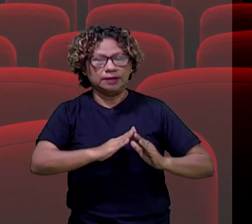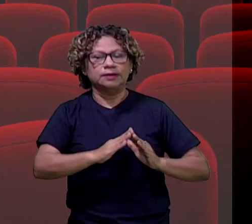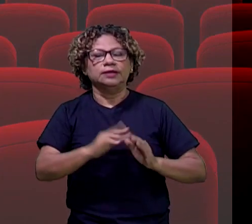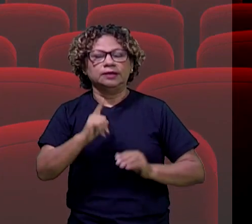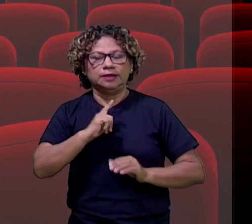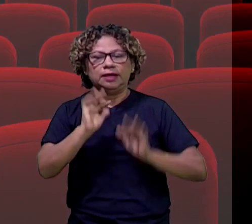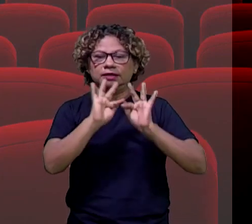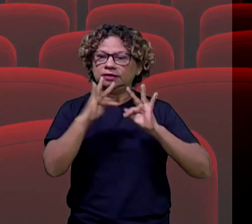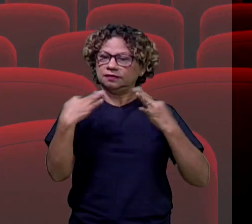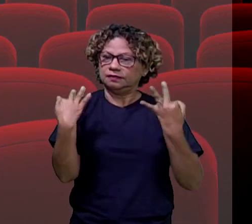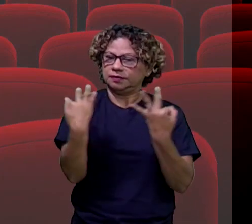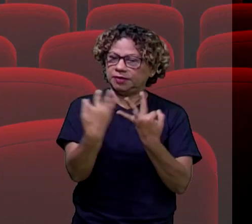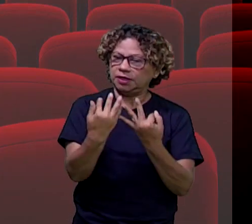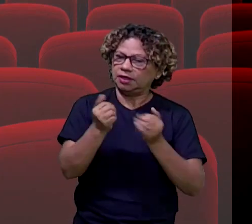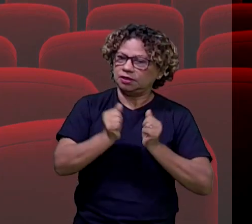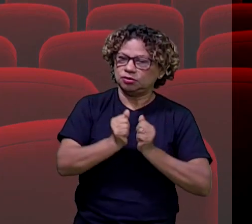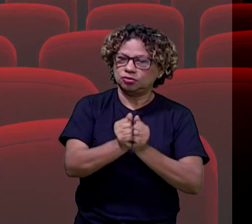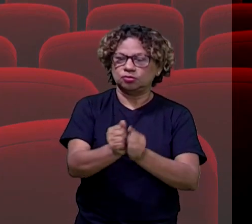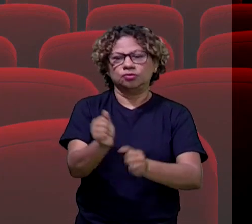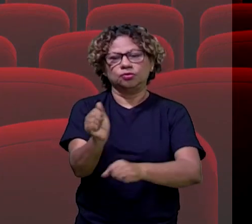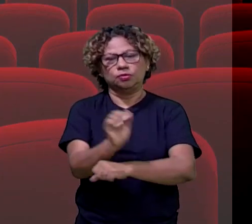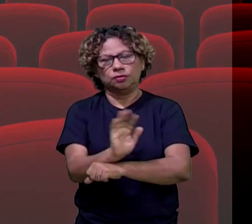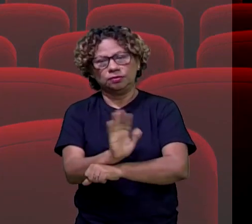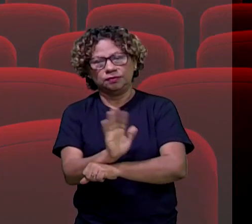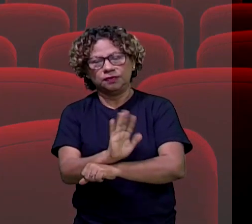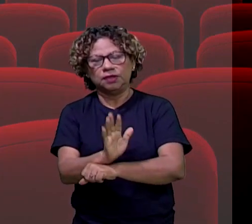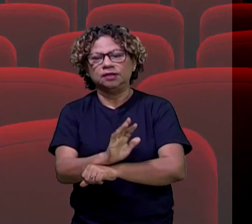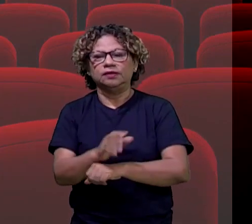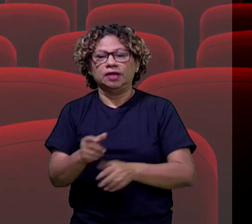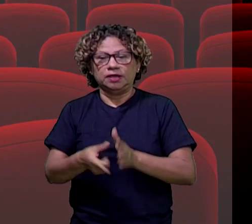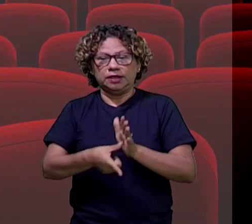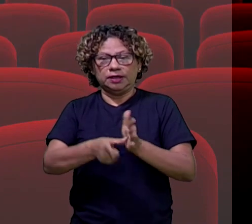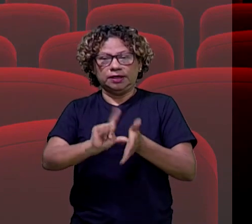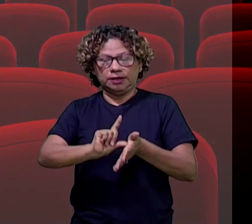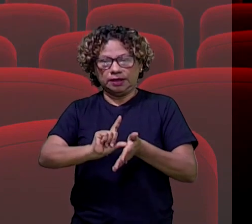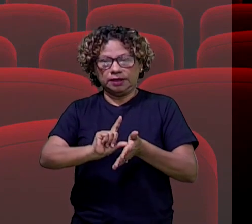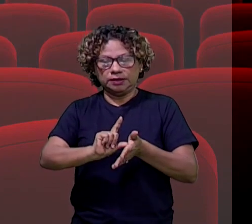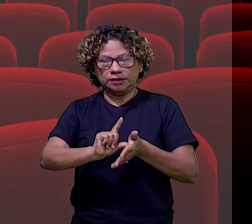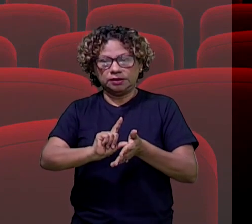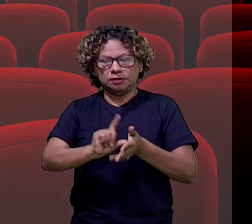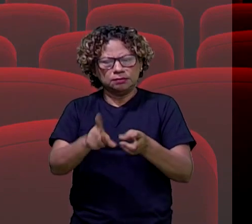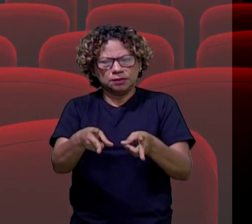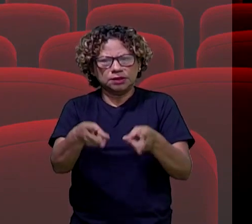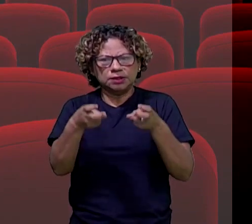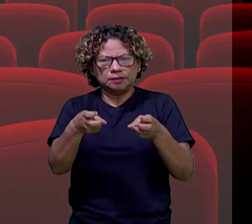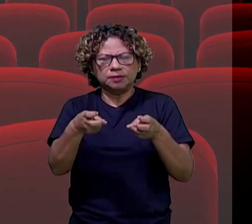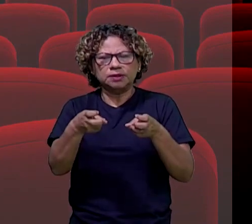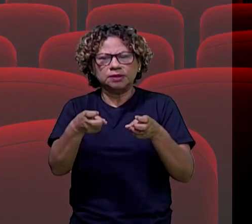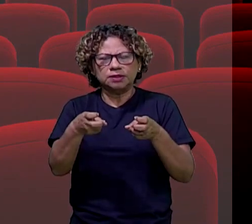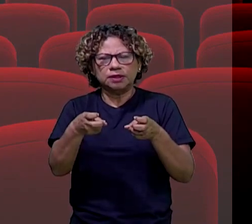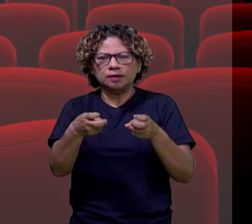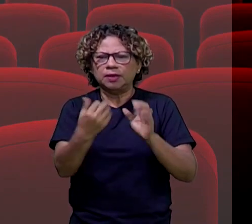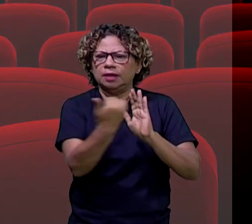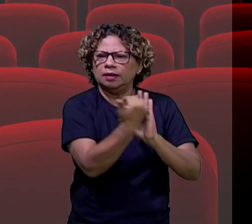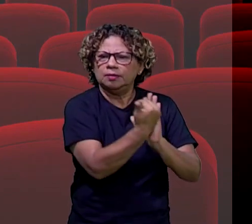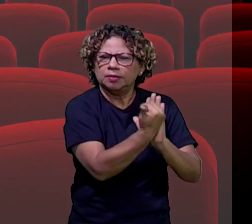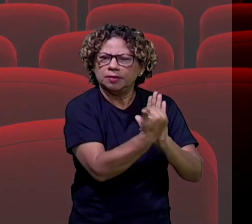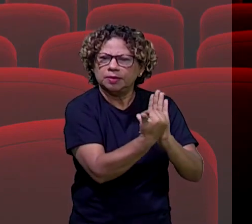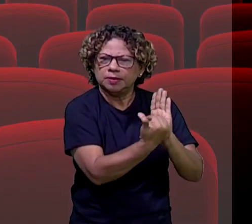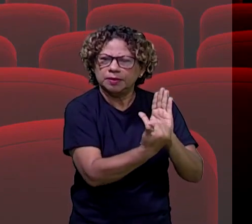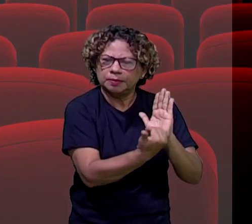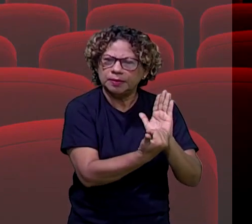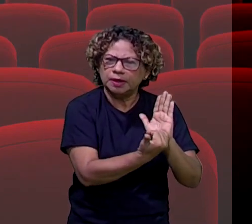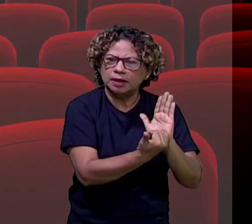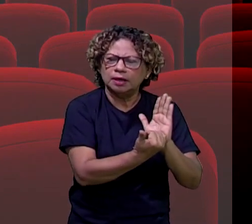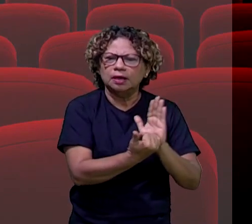conosco. E sempre antes de assistir um filme, é interessante vocês observarem a classificação indicativa,